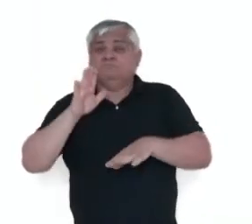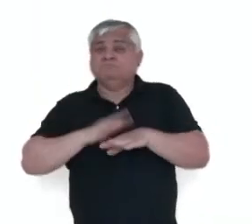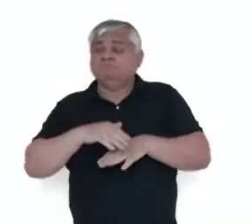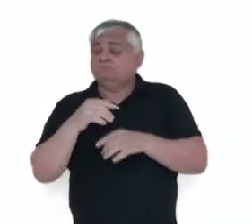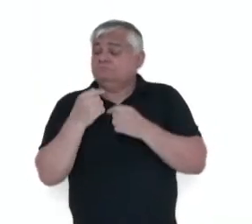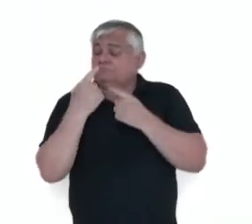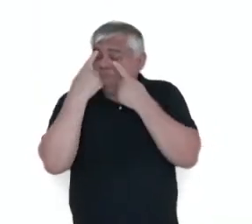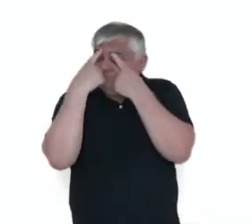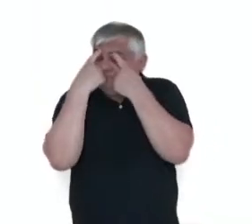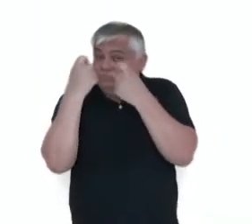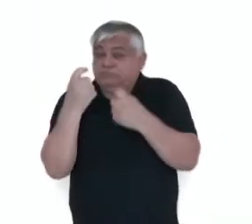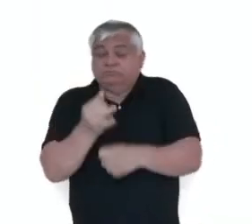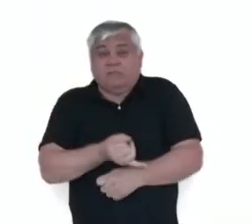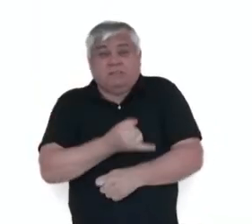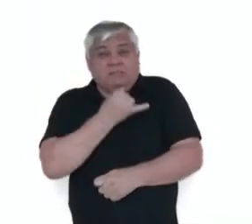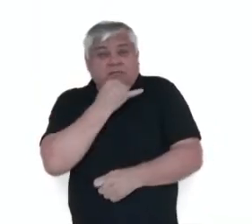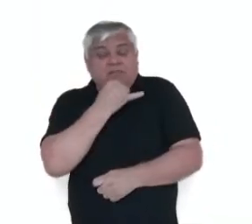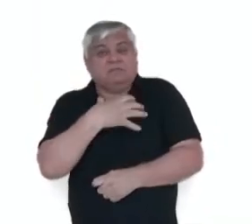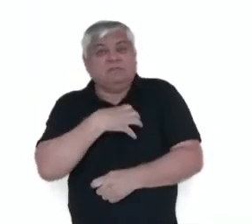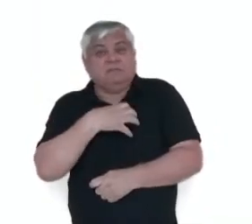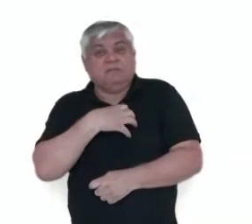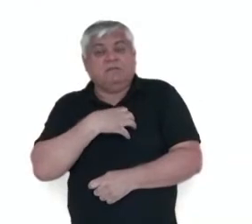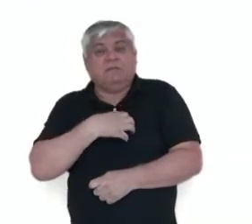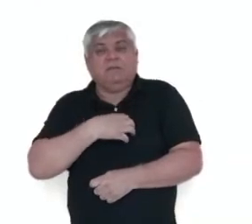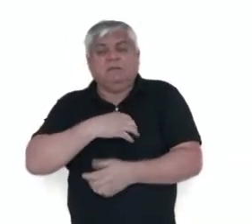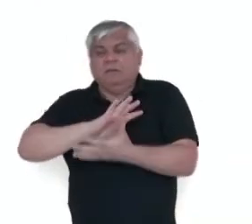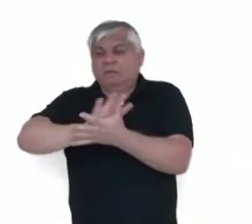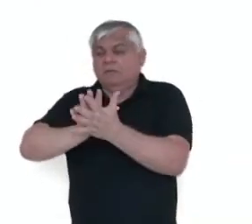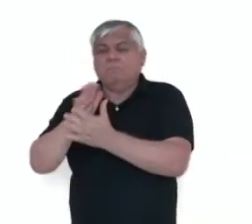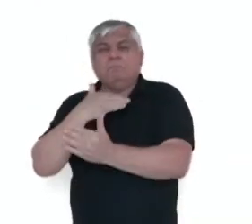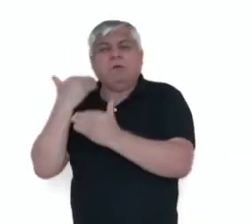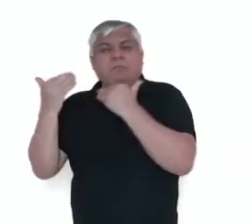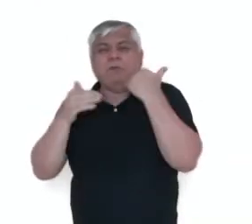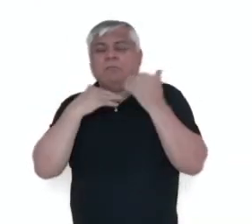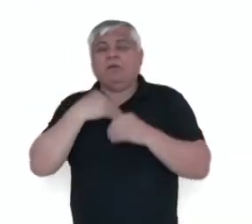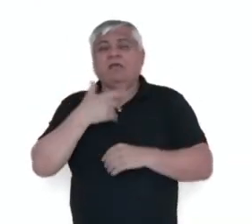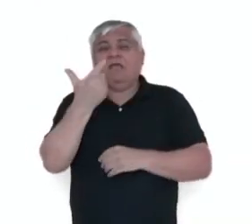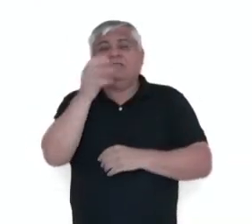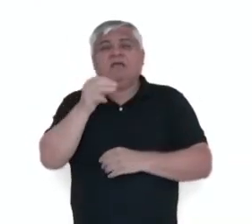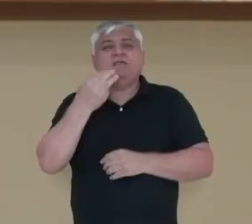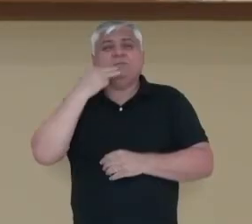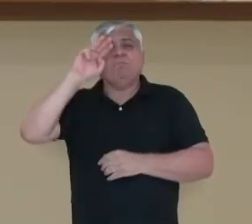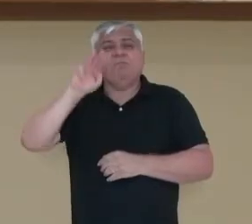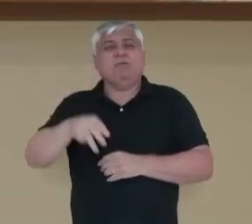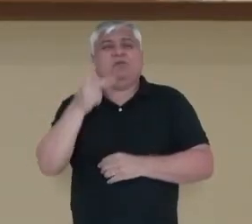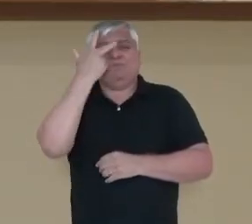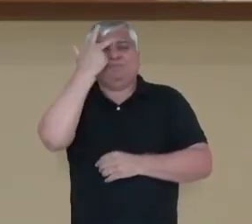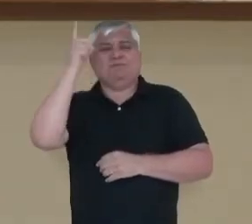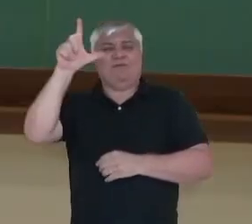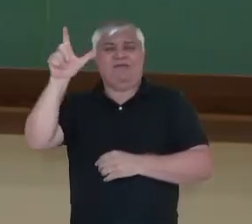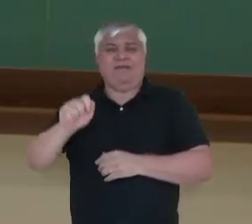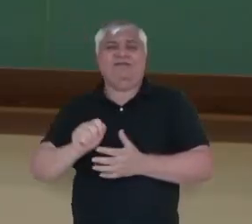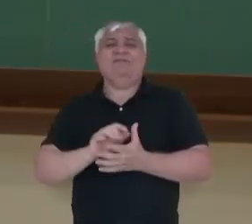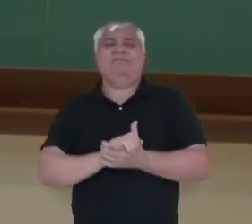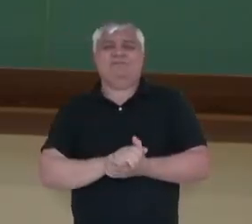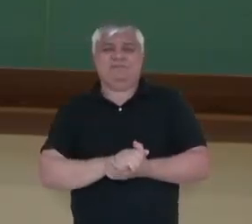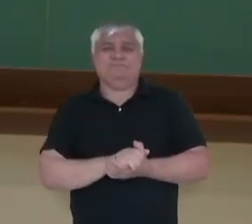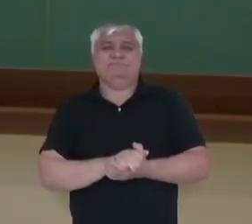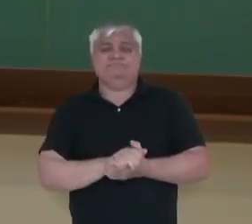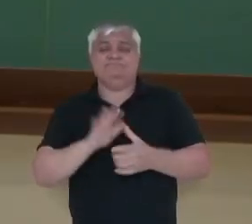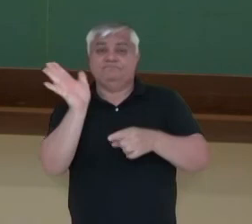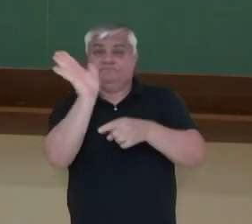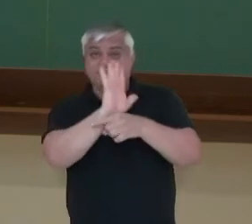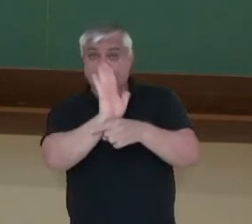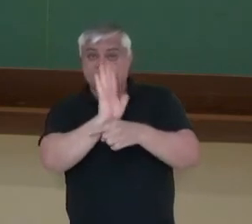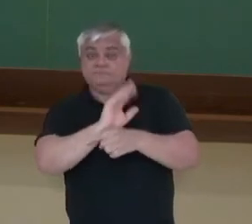cruéis da história, envolvendo a morte de 10 milhões de africanos. Aqui nós temos uma imagem, né? Nesse